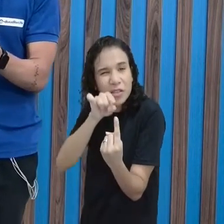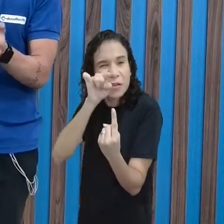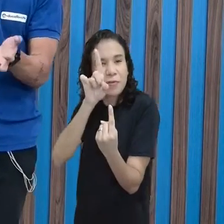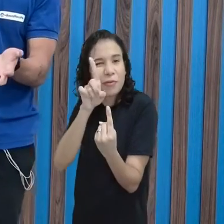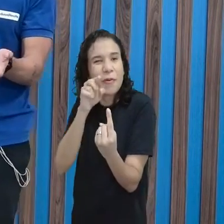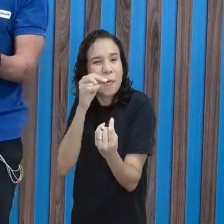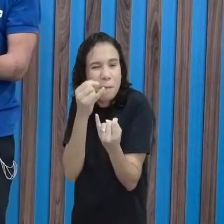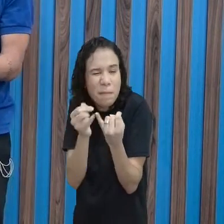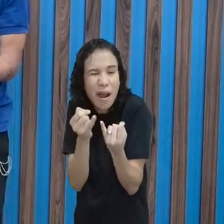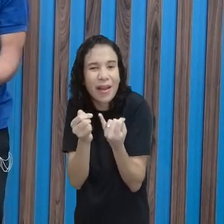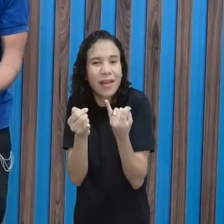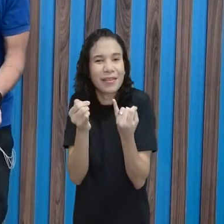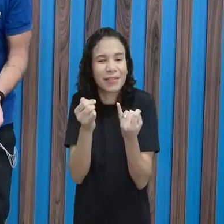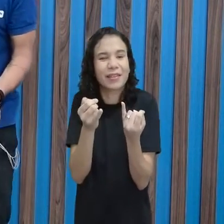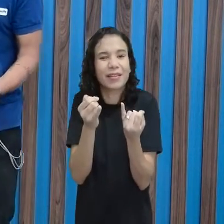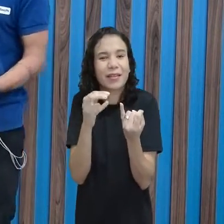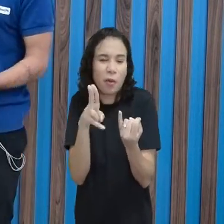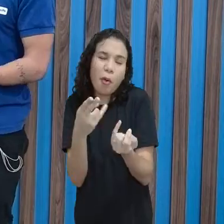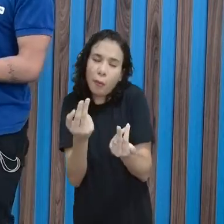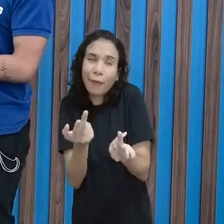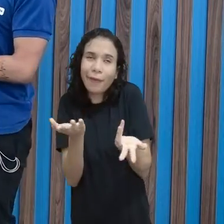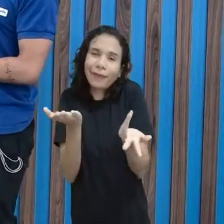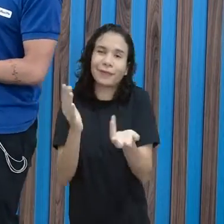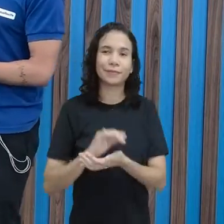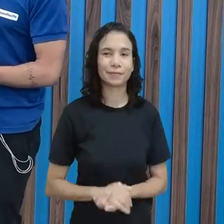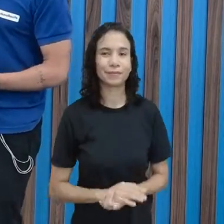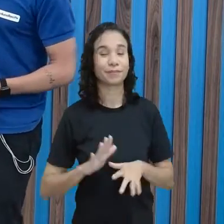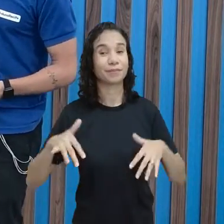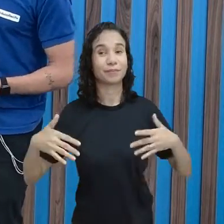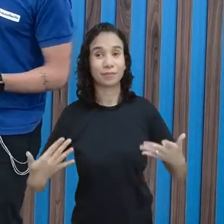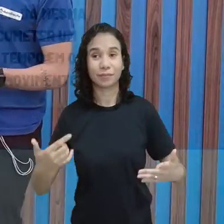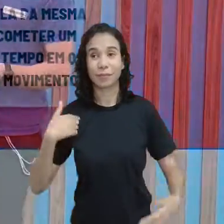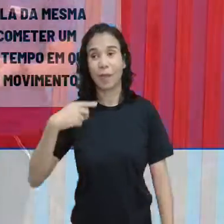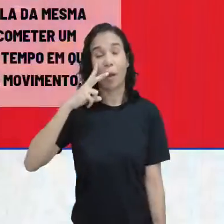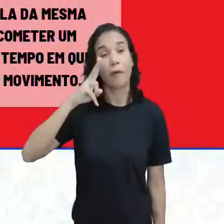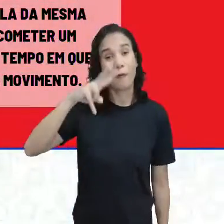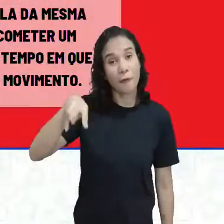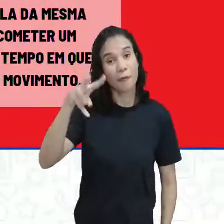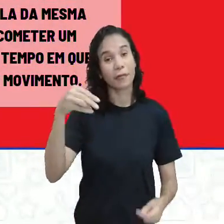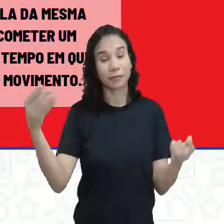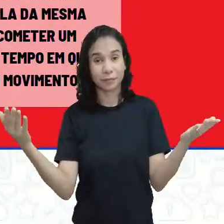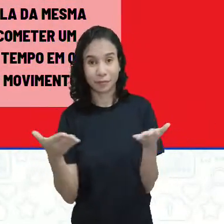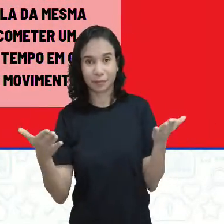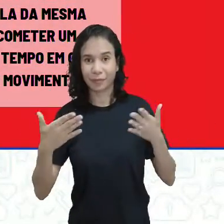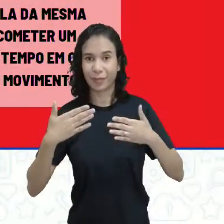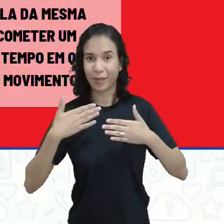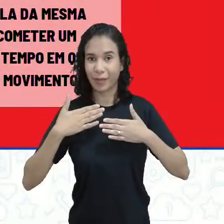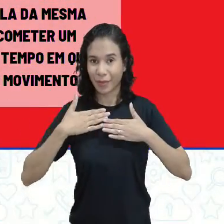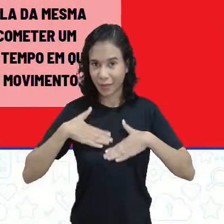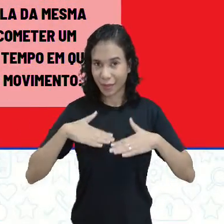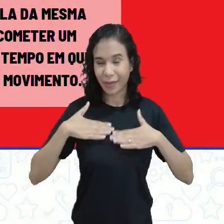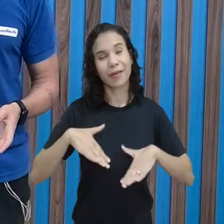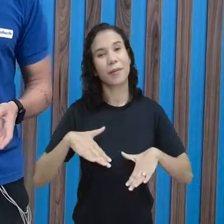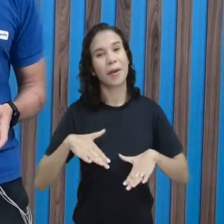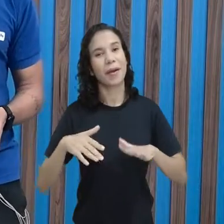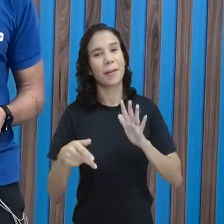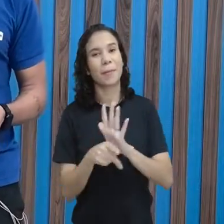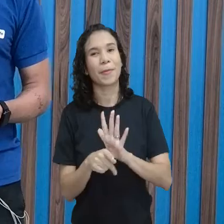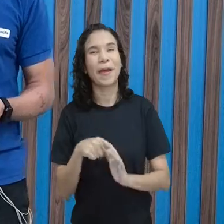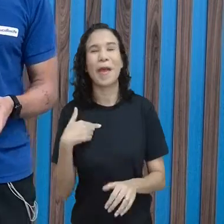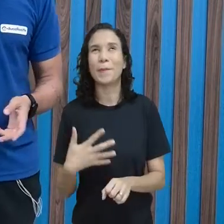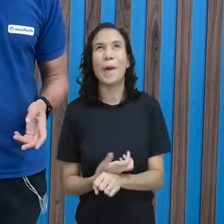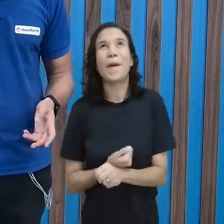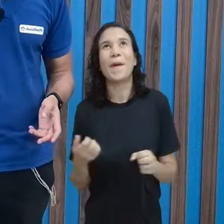muito parecido ou o mesmo, né? E aí, vocês vão ver agora, calma, eu passei aqui e me